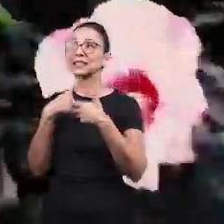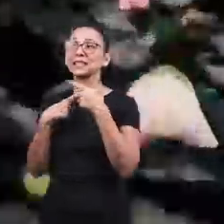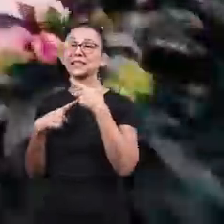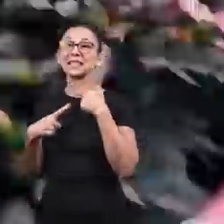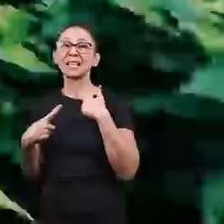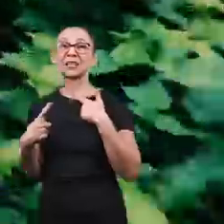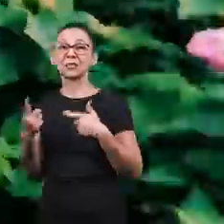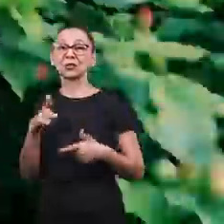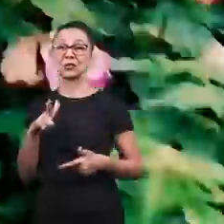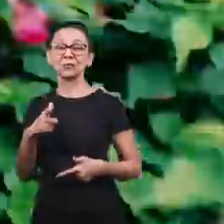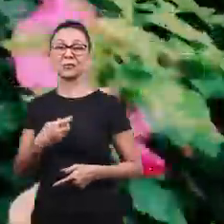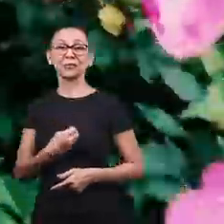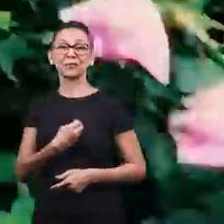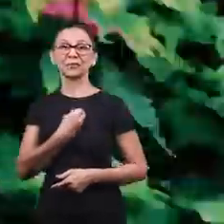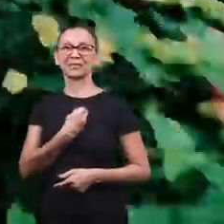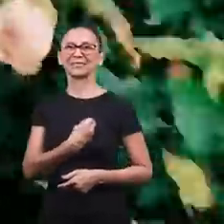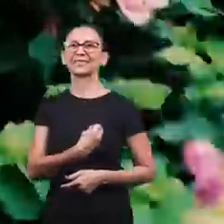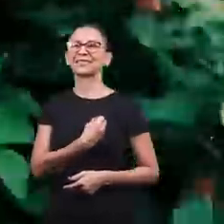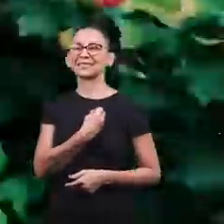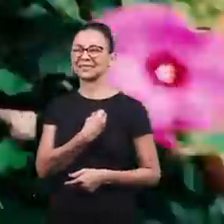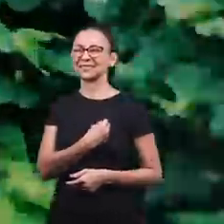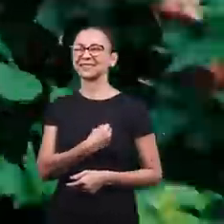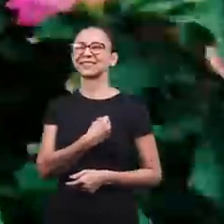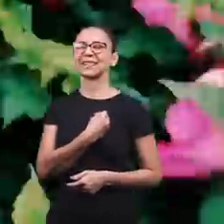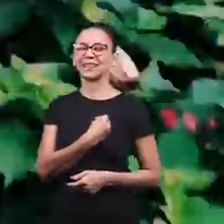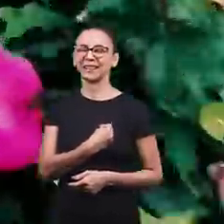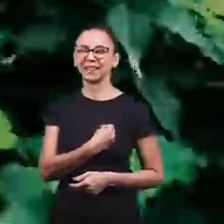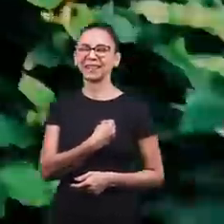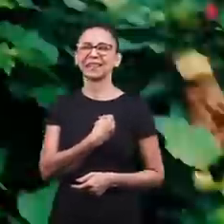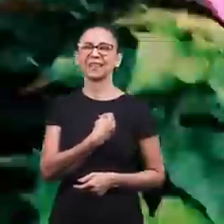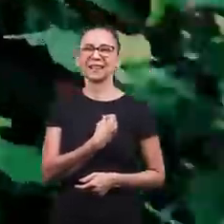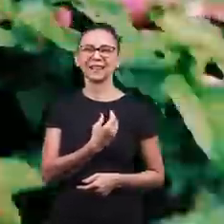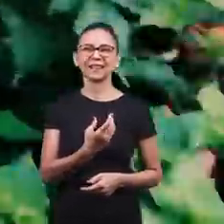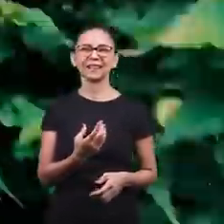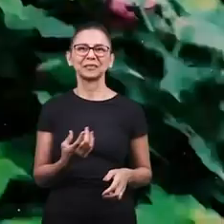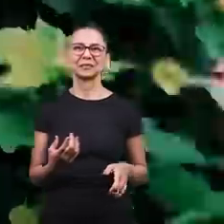E traz sentido a vida.